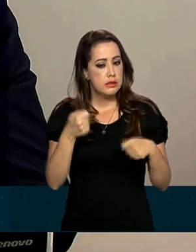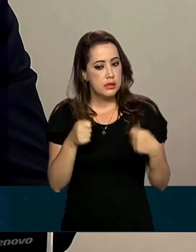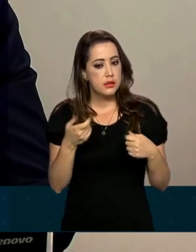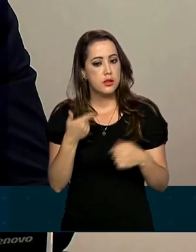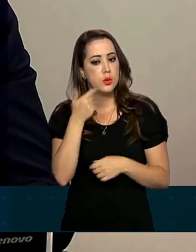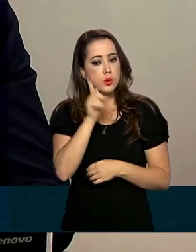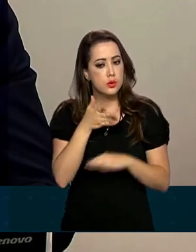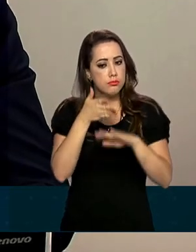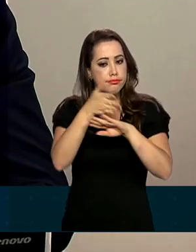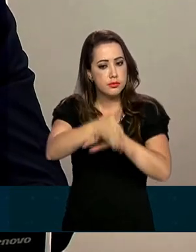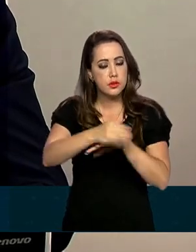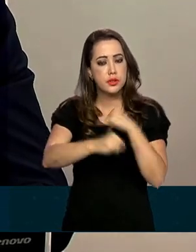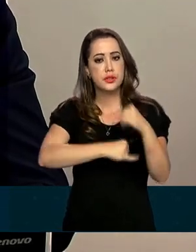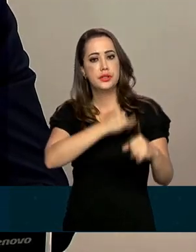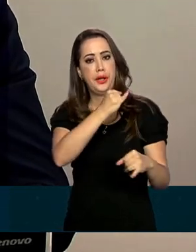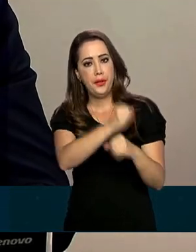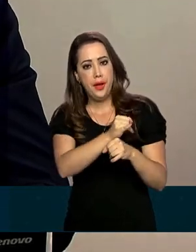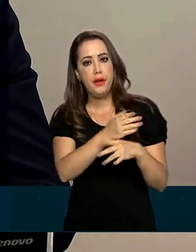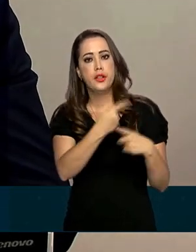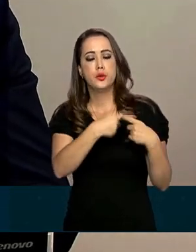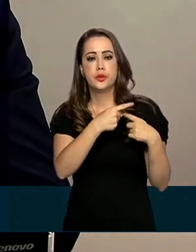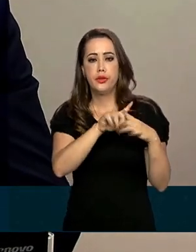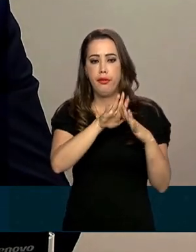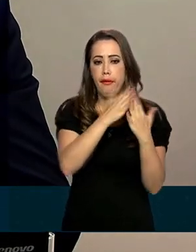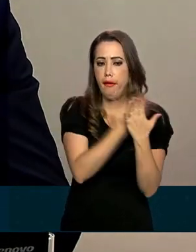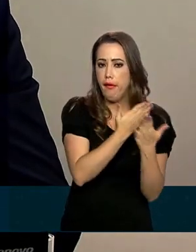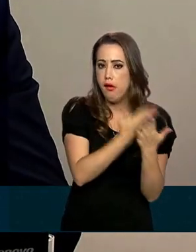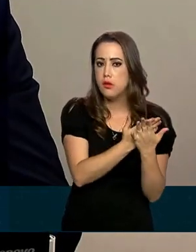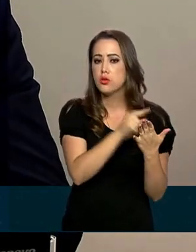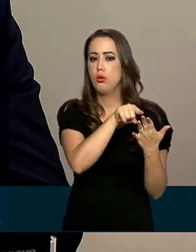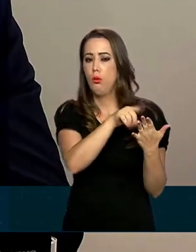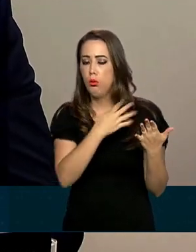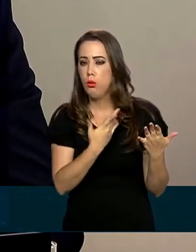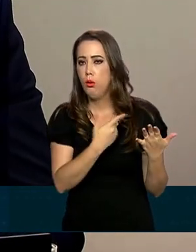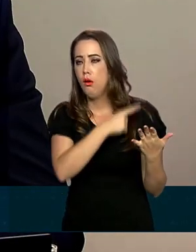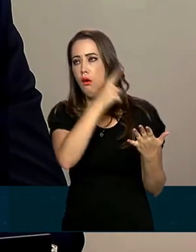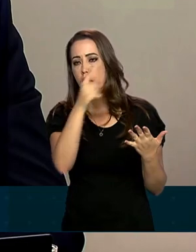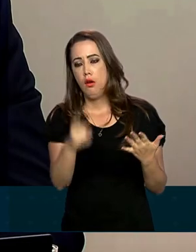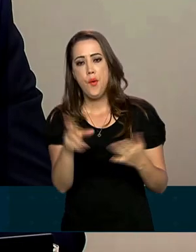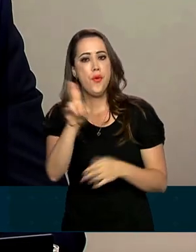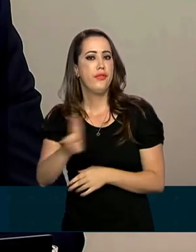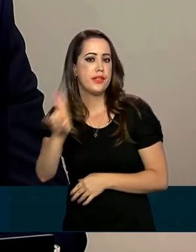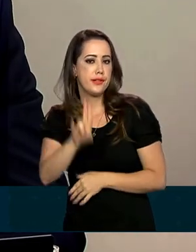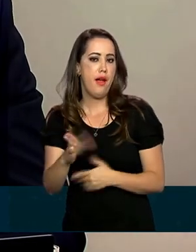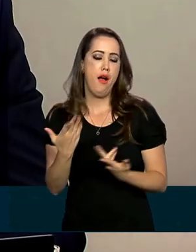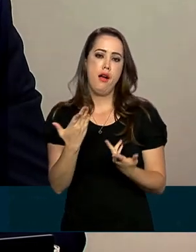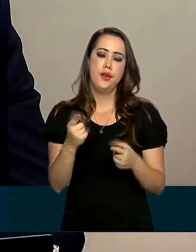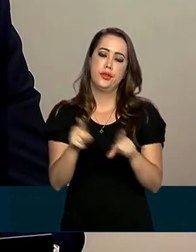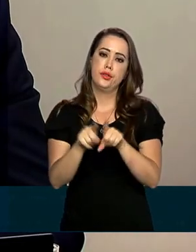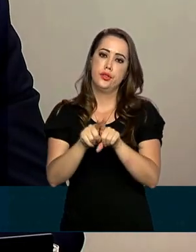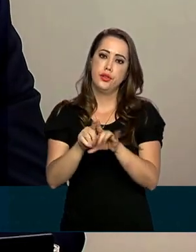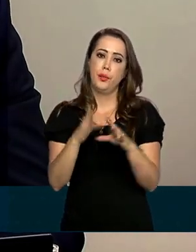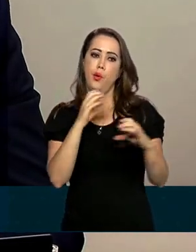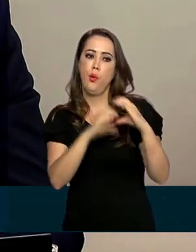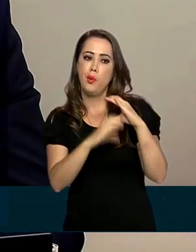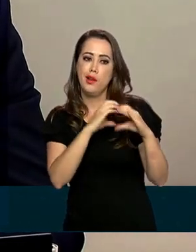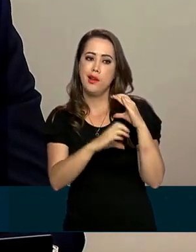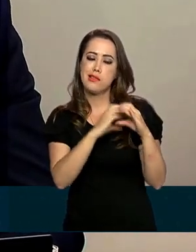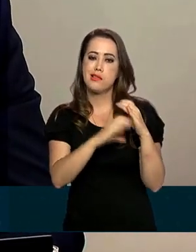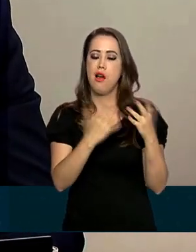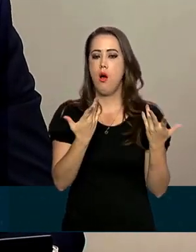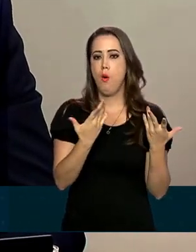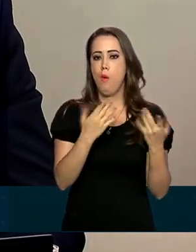às aulas de escola, universidade, sem falar com os mais velhos, assim,